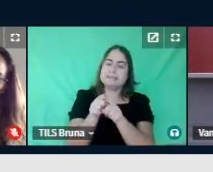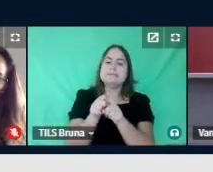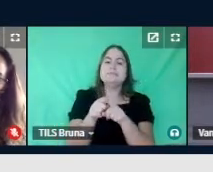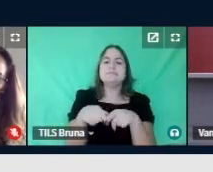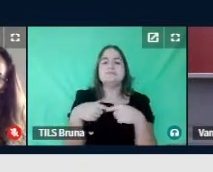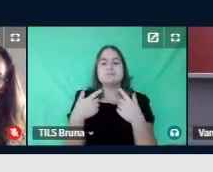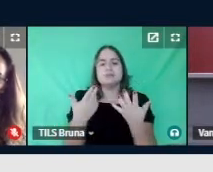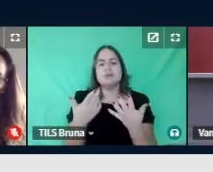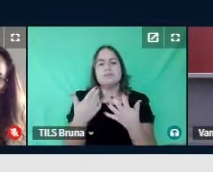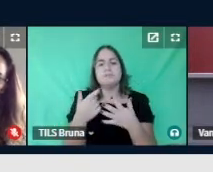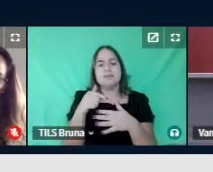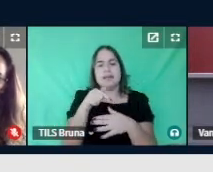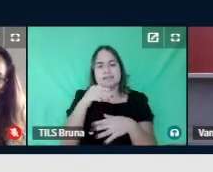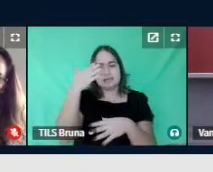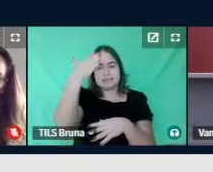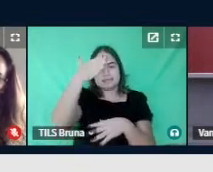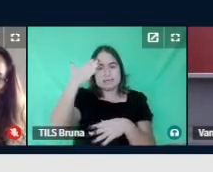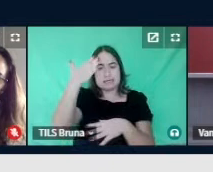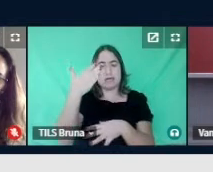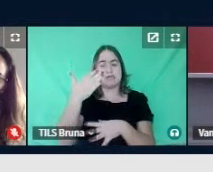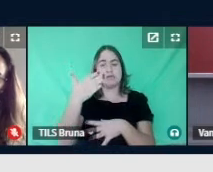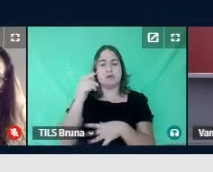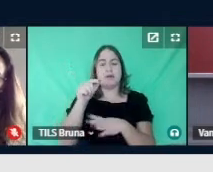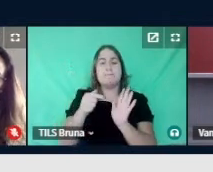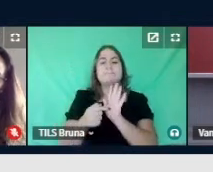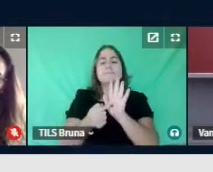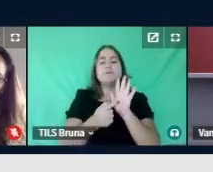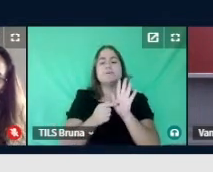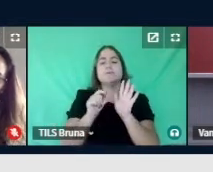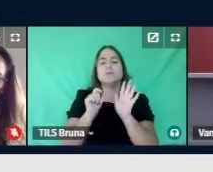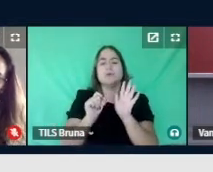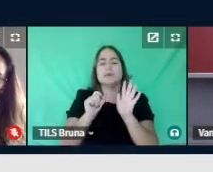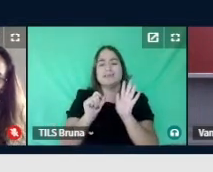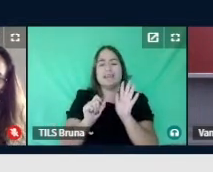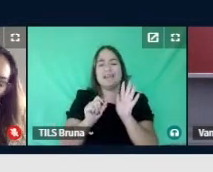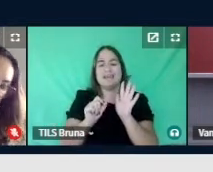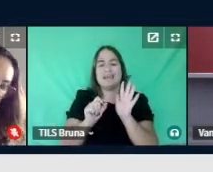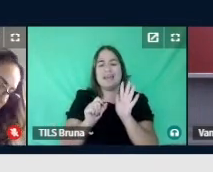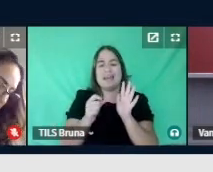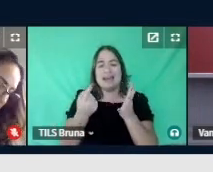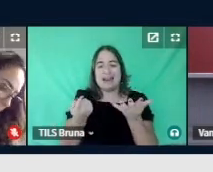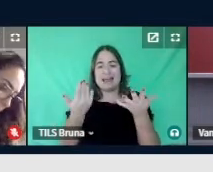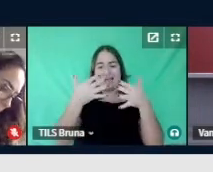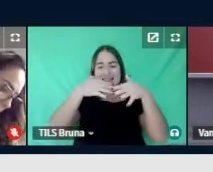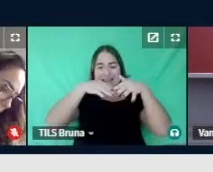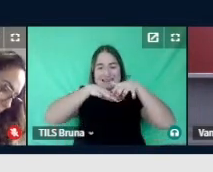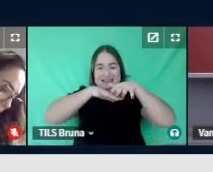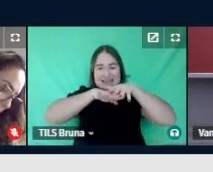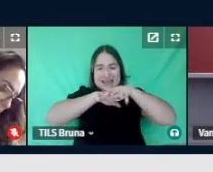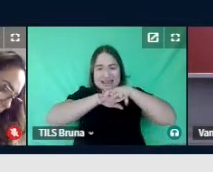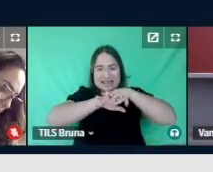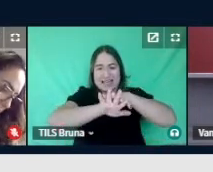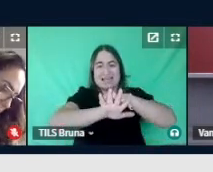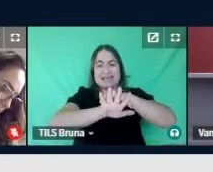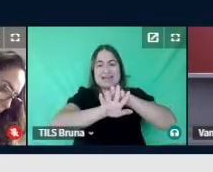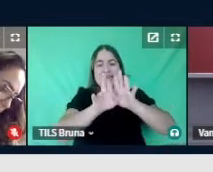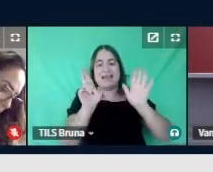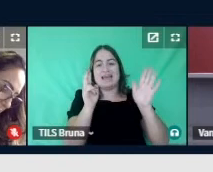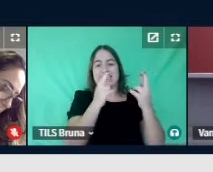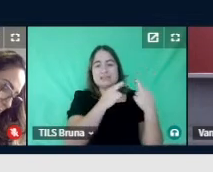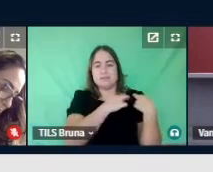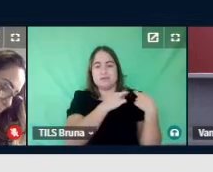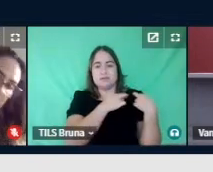Essa região cerebral é uma região em que ela integra, então ela é uma região responsável pela